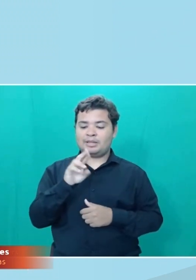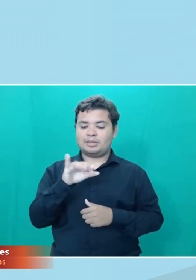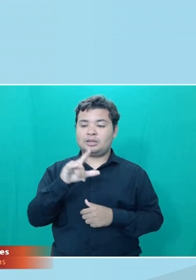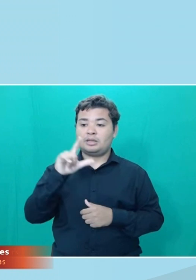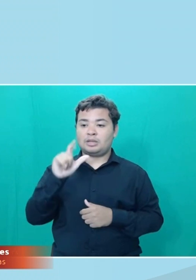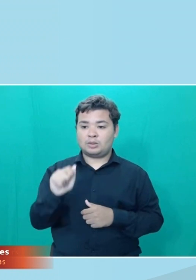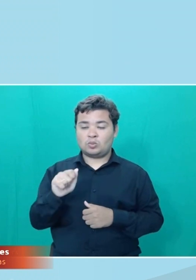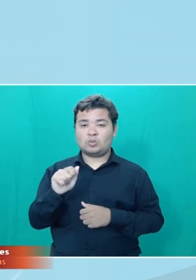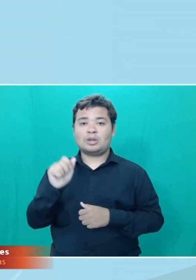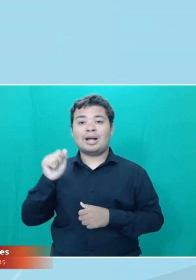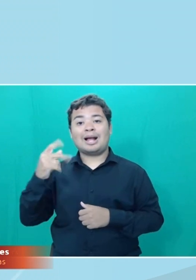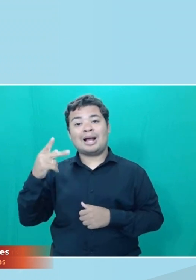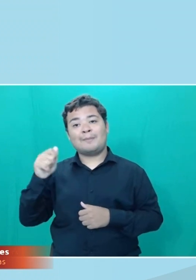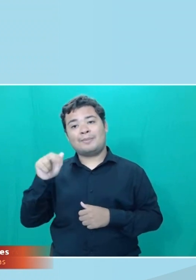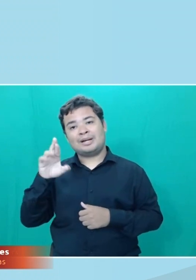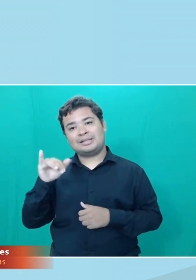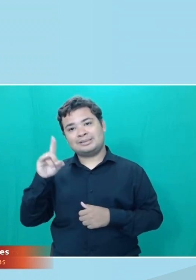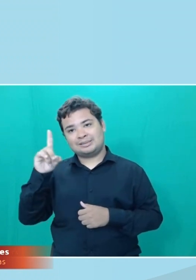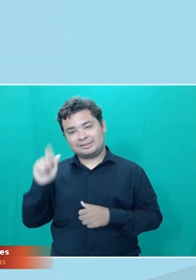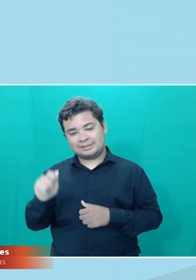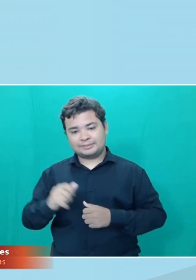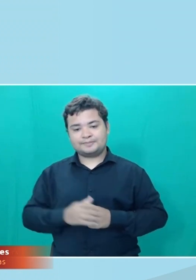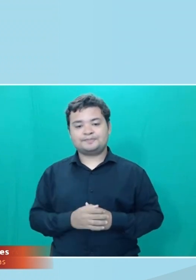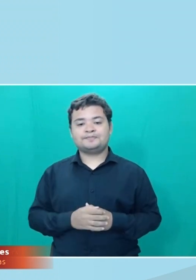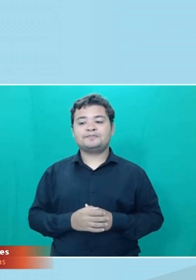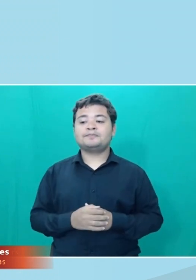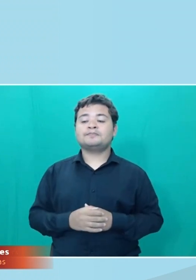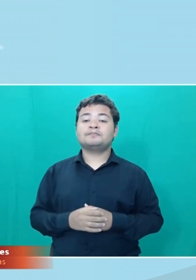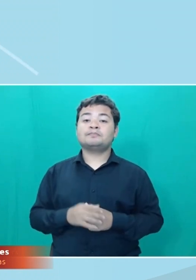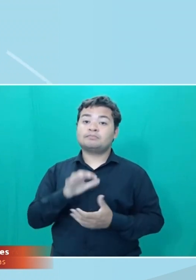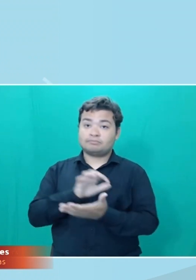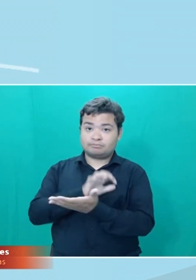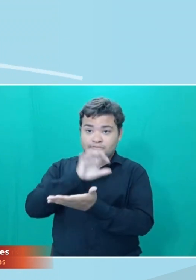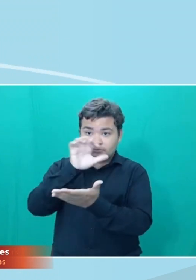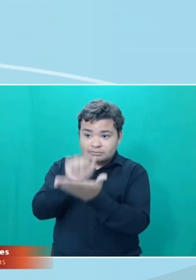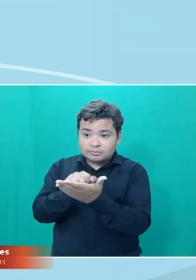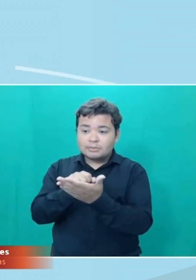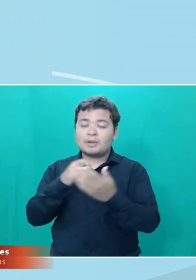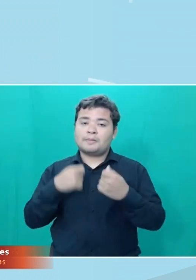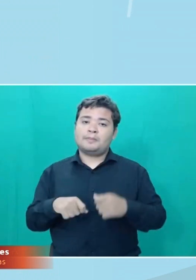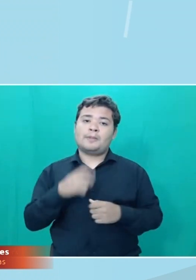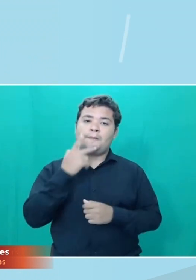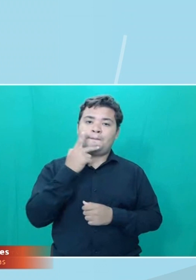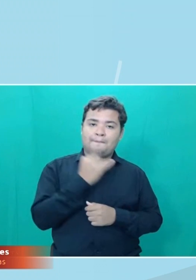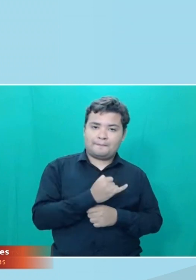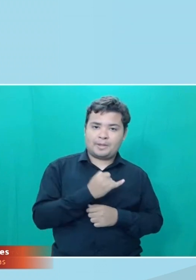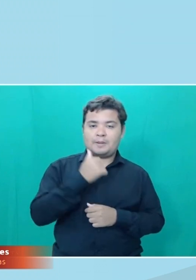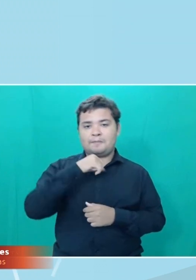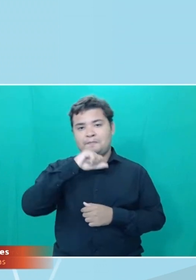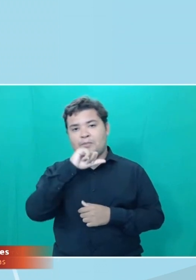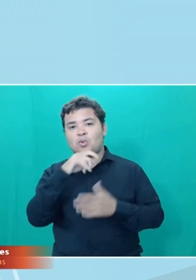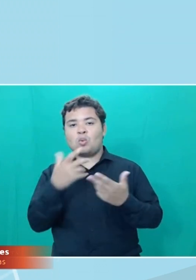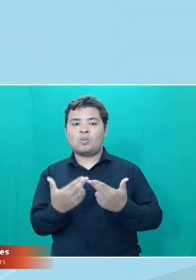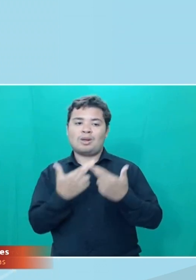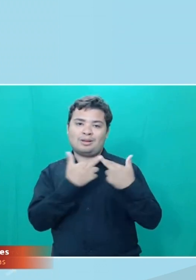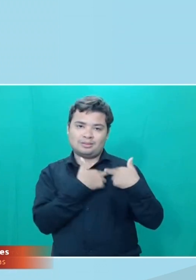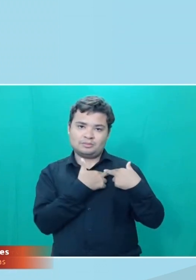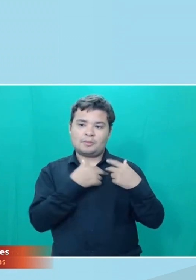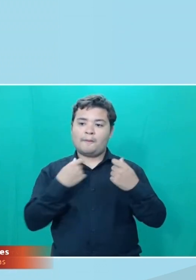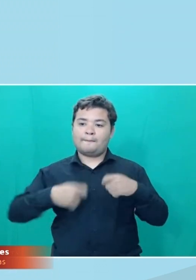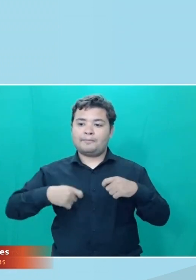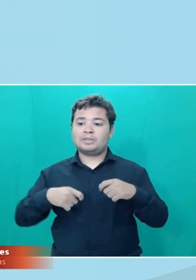Matrícula Aparecida. Na hora de fazer a inscrição, é necessário que os pais ou os responsáveis tenham um endereço